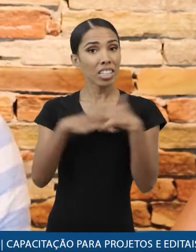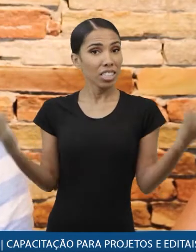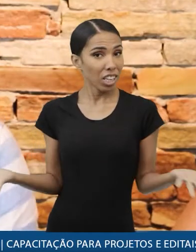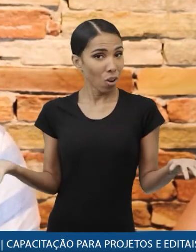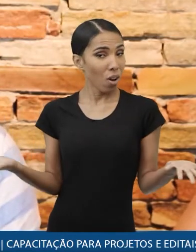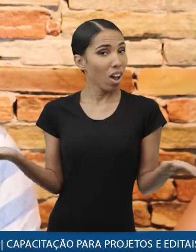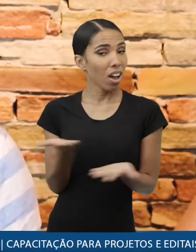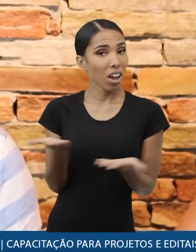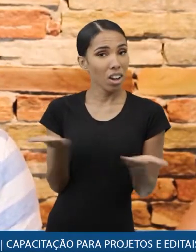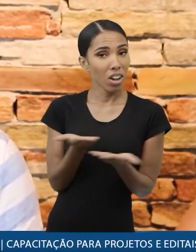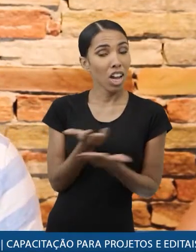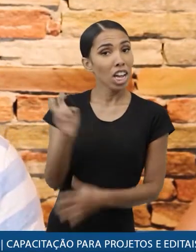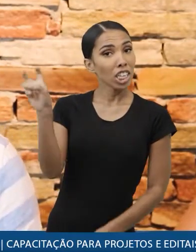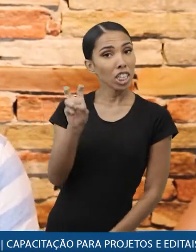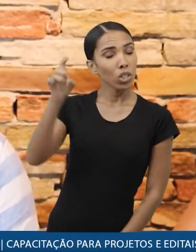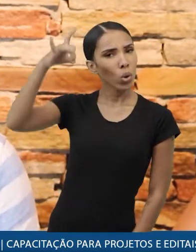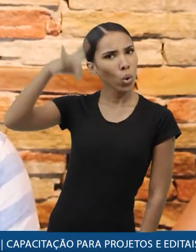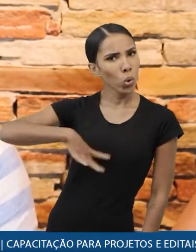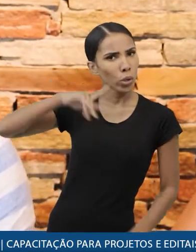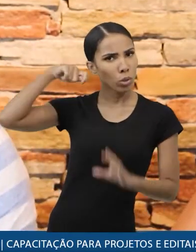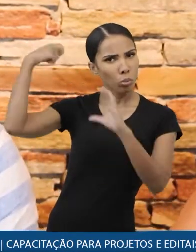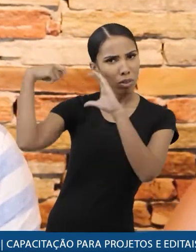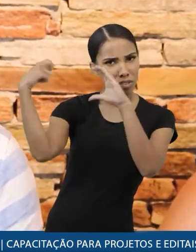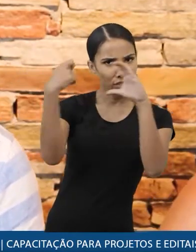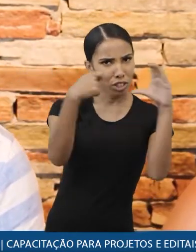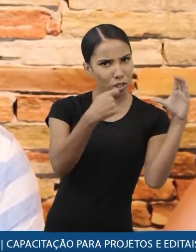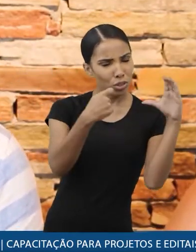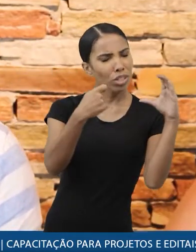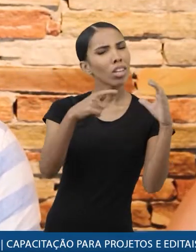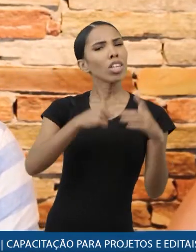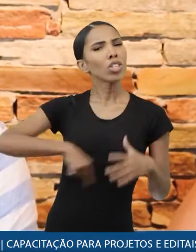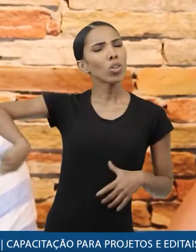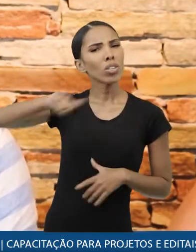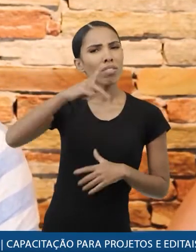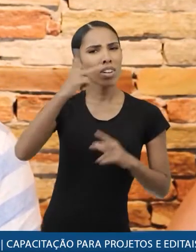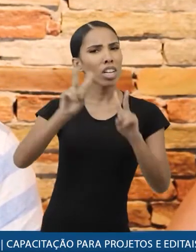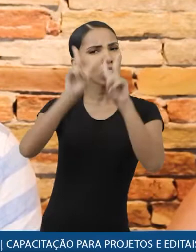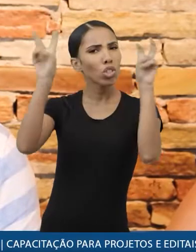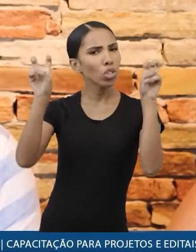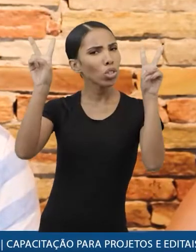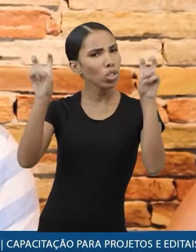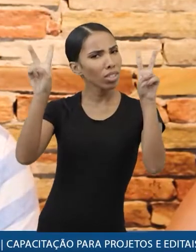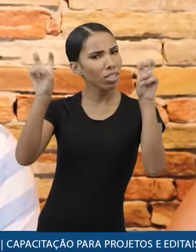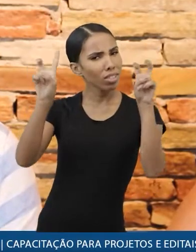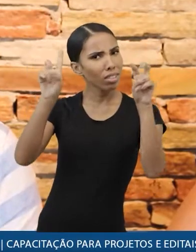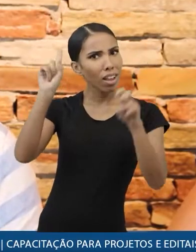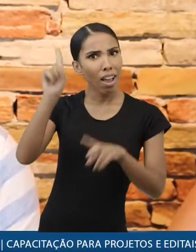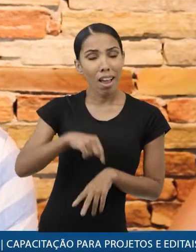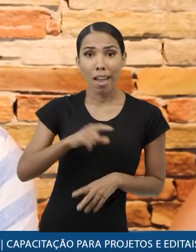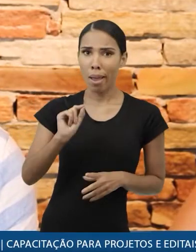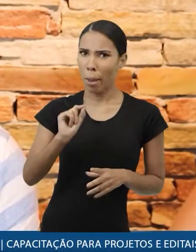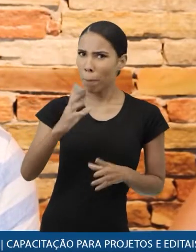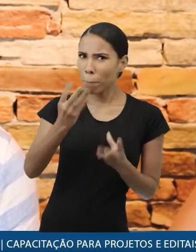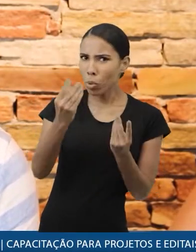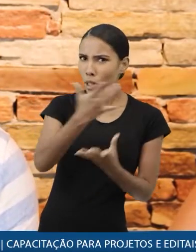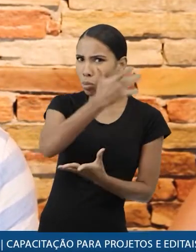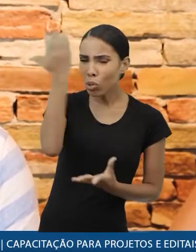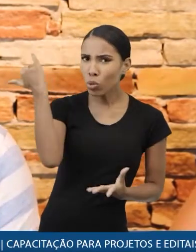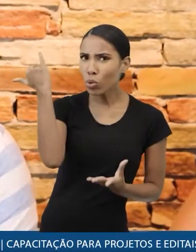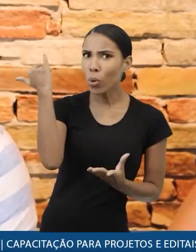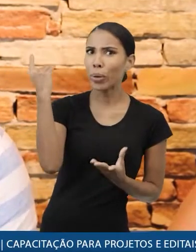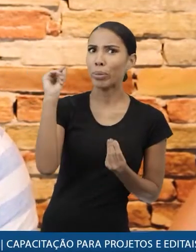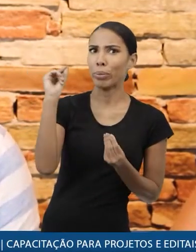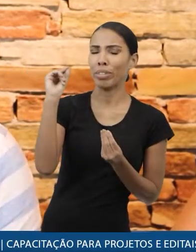Então, chegamos ao quinto e último vídeo da nossa imersão e a gente vai falar de um tema que é um grande fantasma para todo